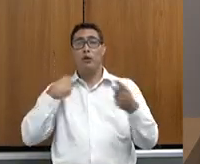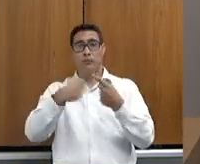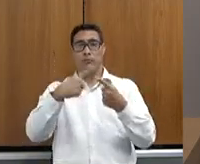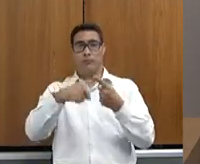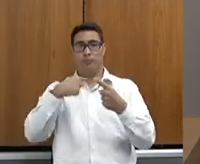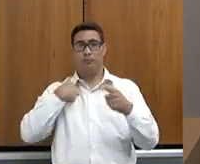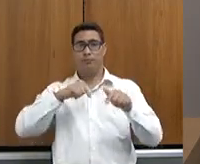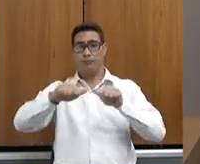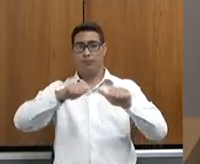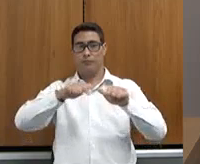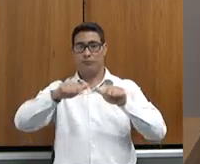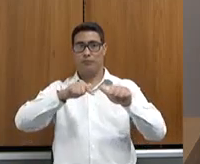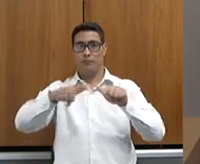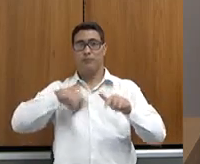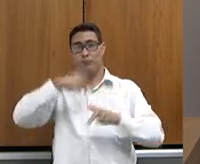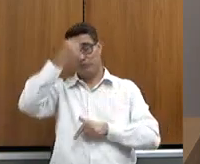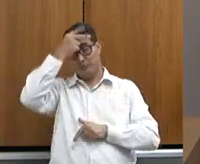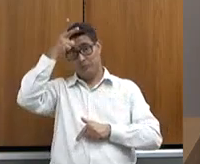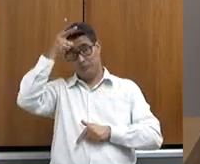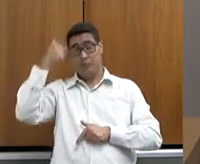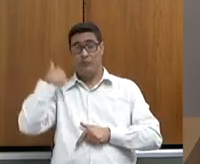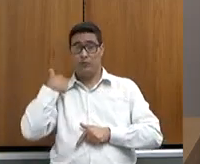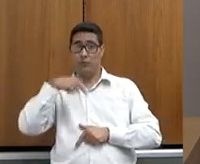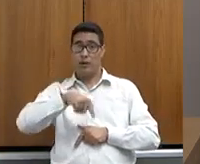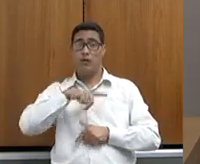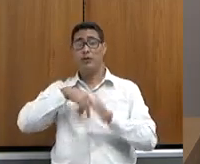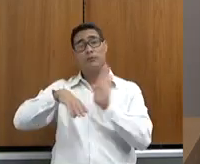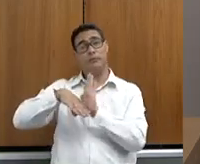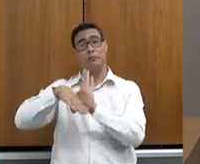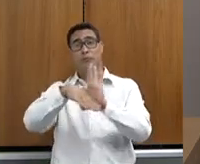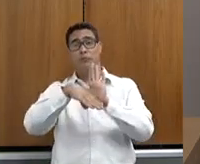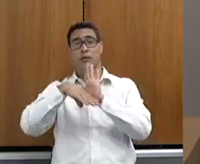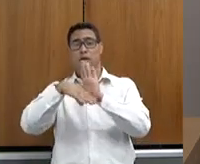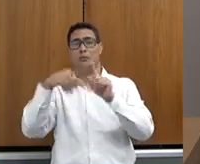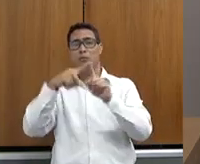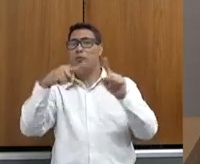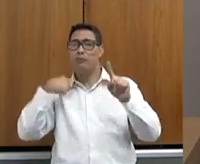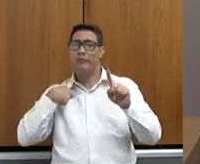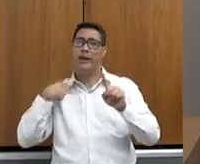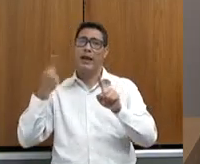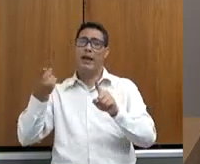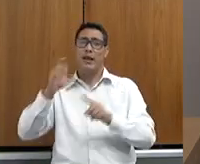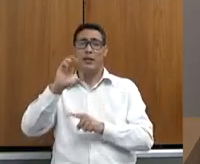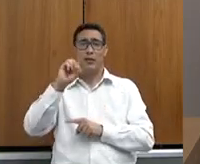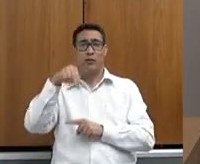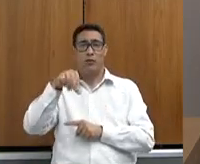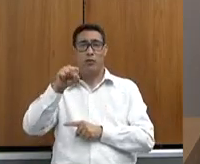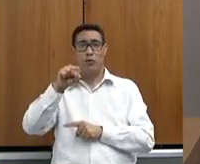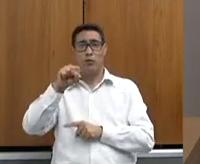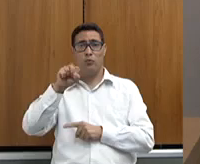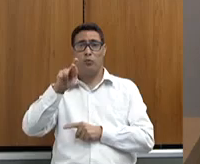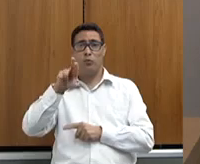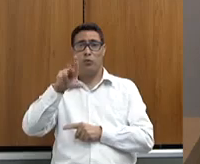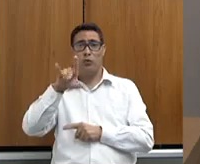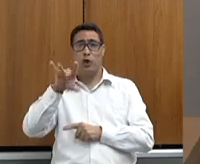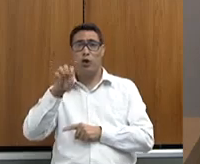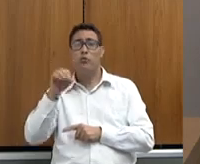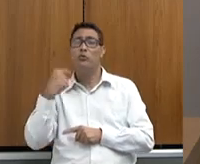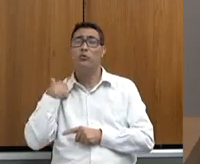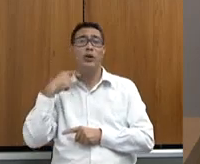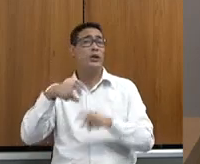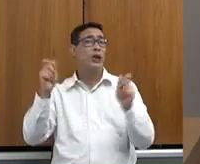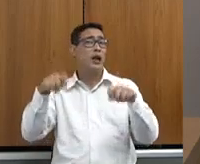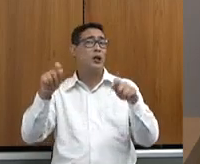serviço de inspeção municipal, ele está lá na ponta, esses consórcios, isso aí é o futuro, nós não temos a condição de